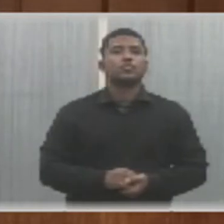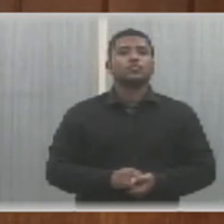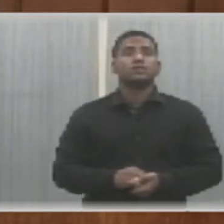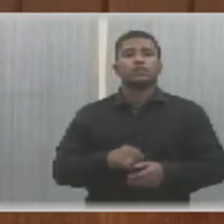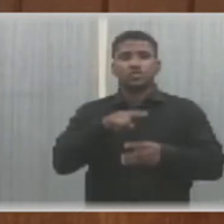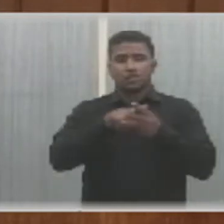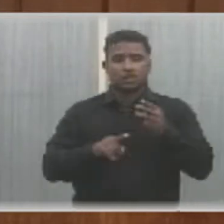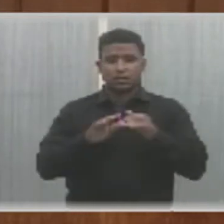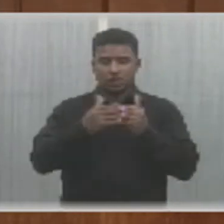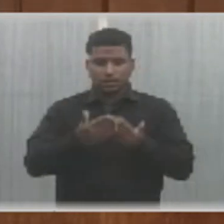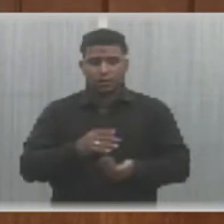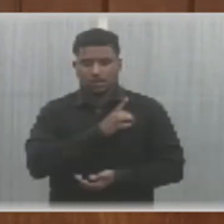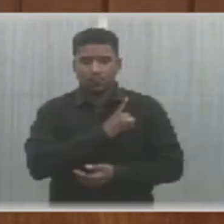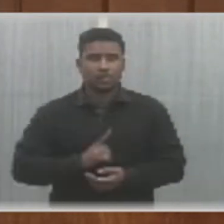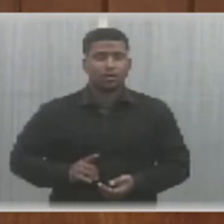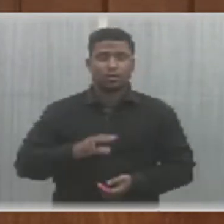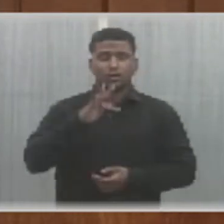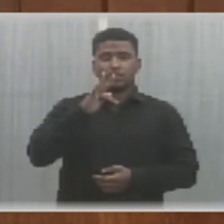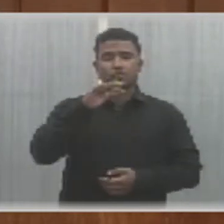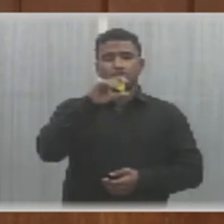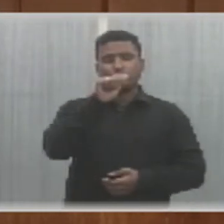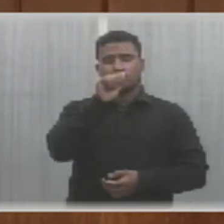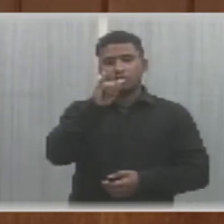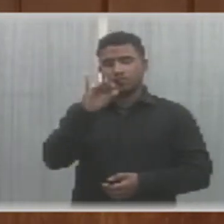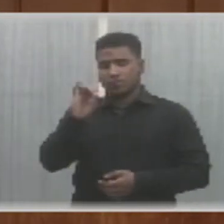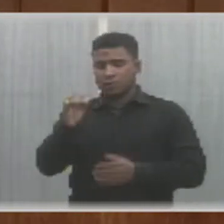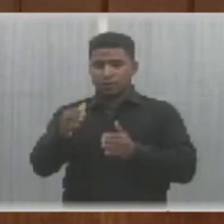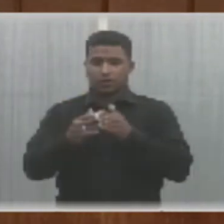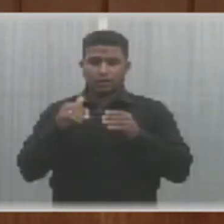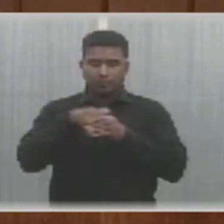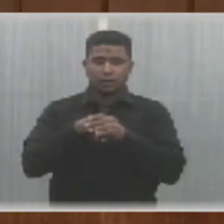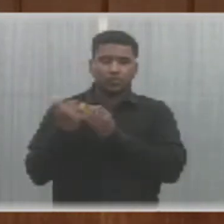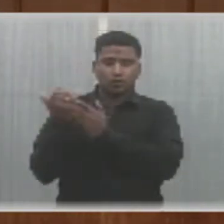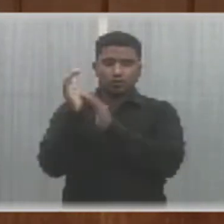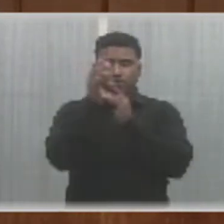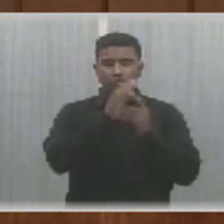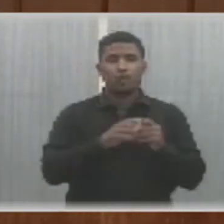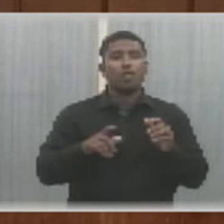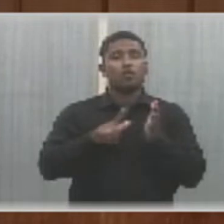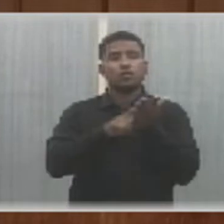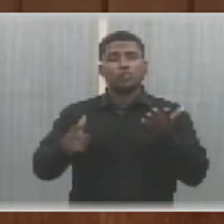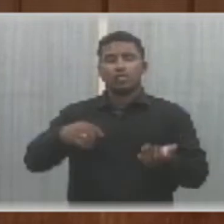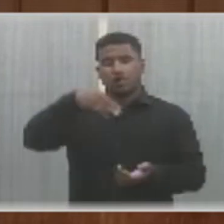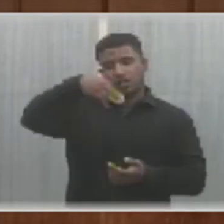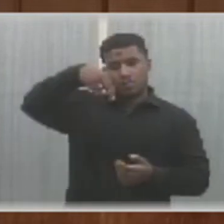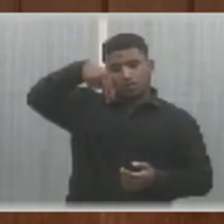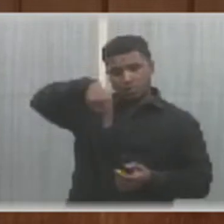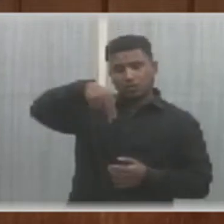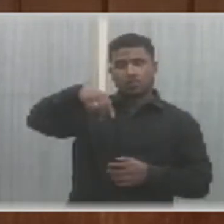autoria do senhor deputado Fábio Novo, os quais solicitam envio de voto de louvor ao Sistema Mio Norte Comunicação.